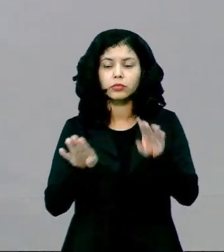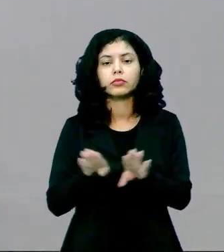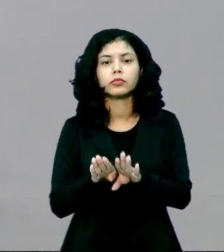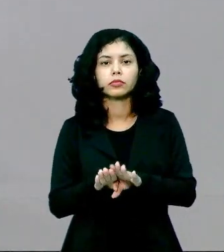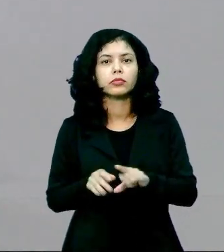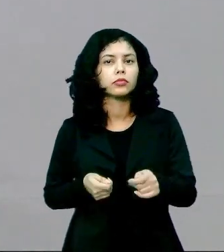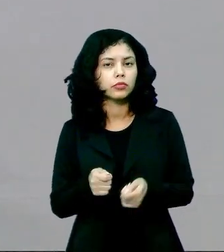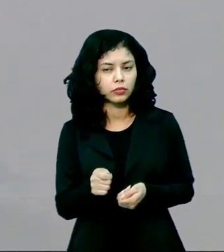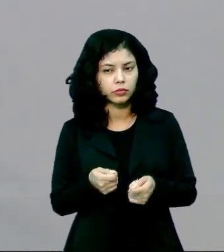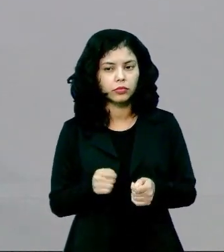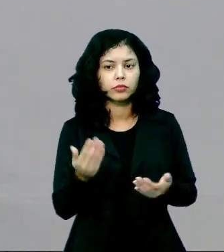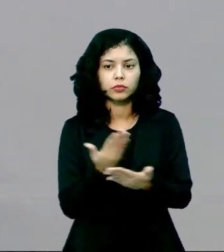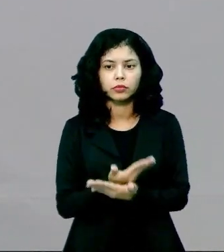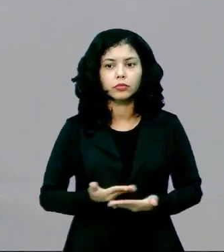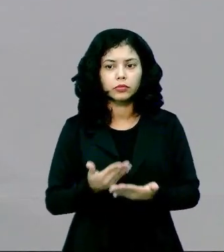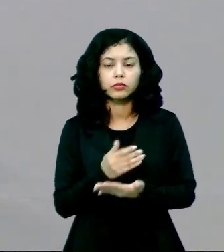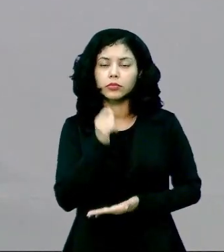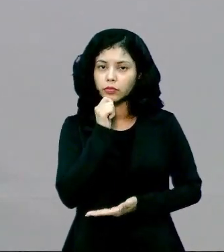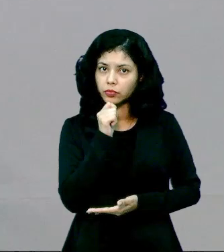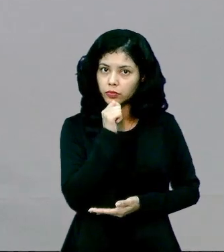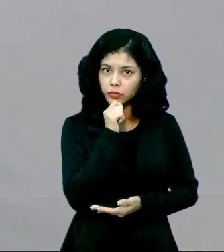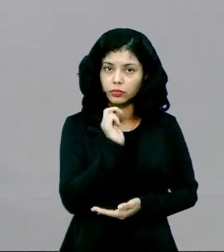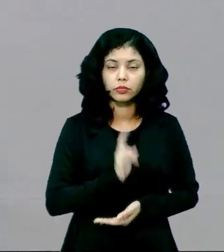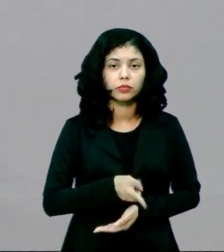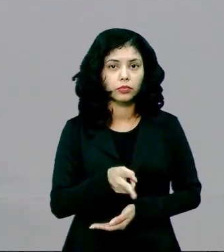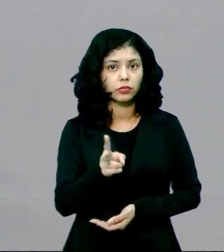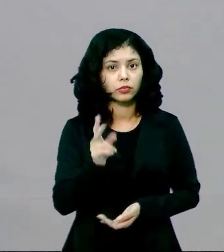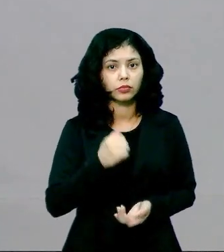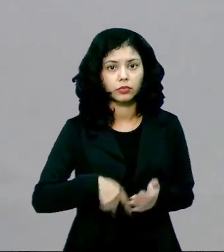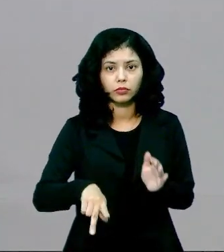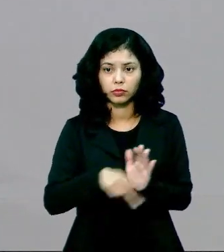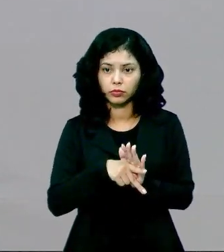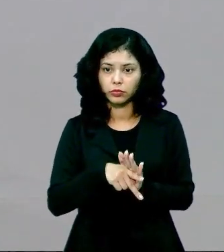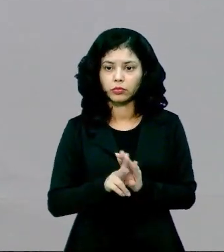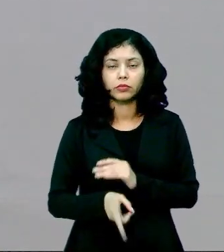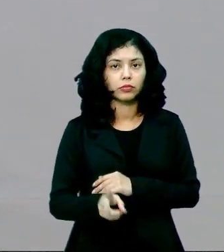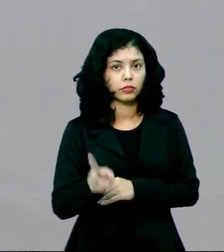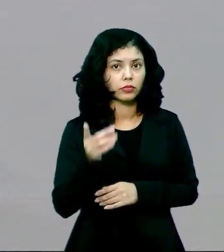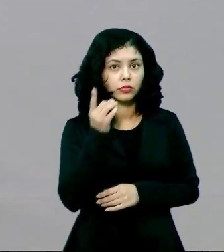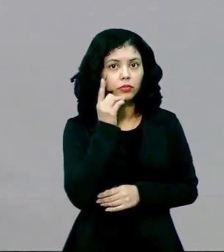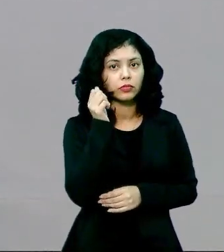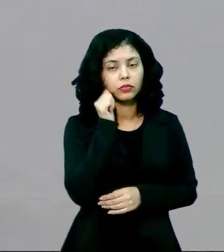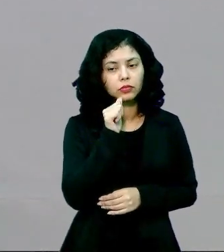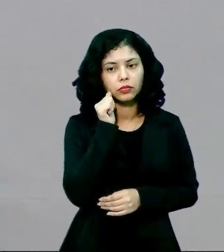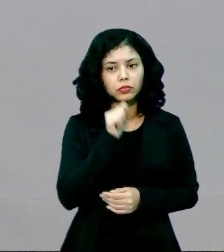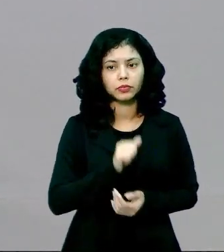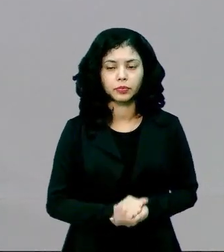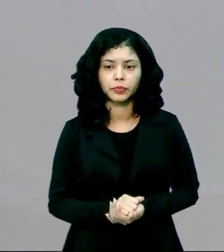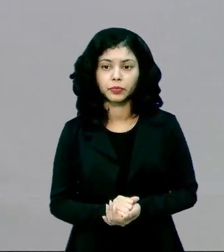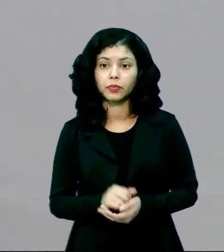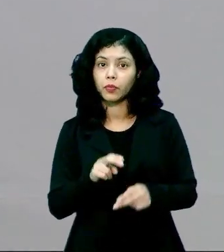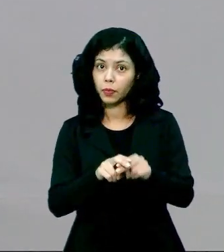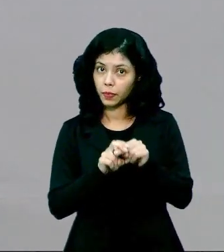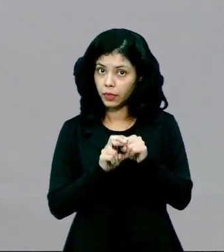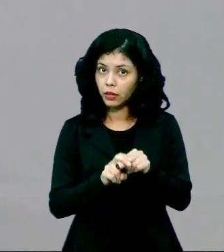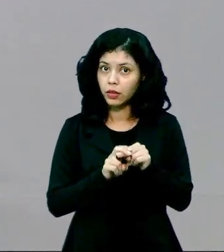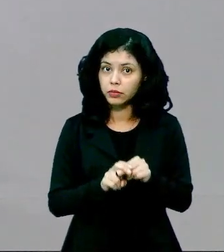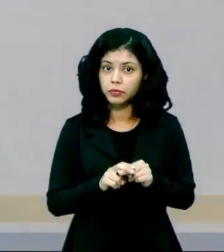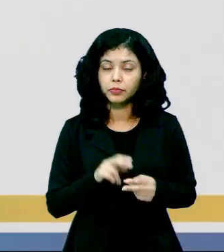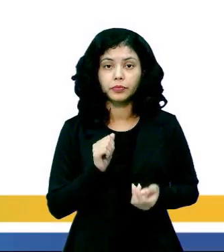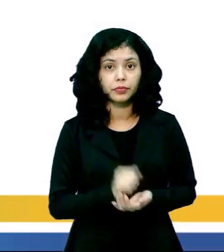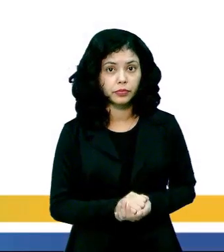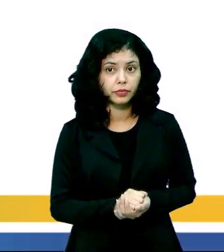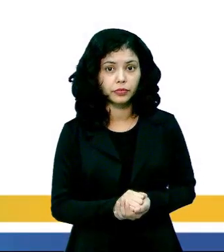domésticas ainda continuam sendo determinantes no cotidiano dessa mulher. Por isso, eu vou